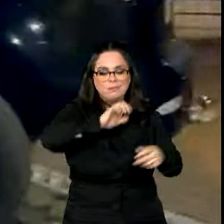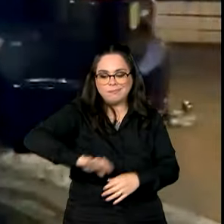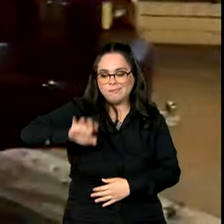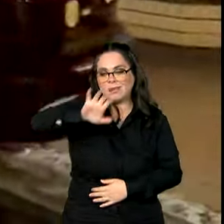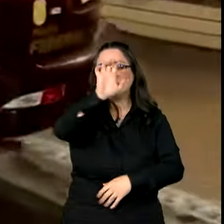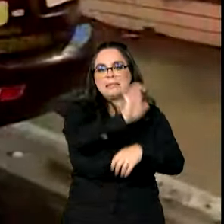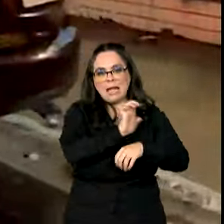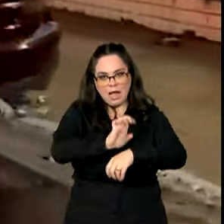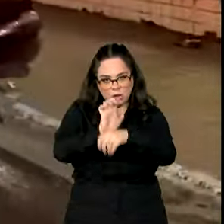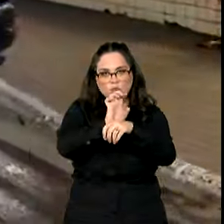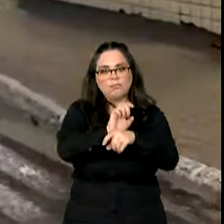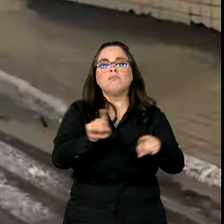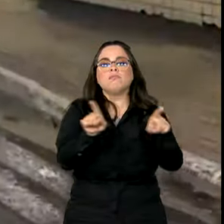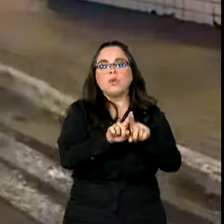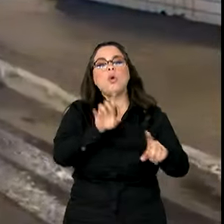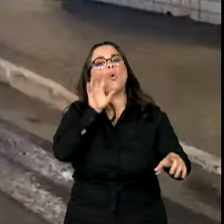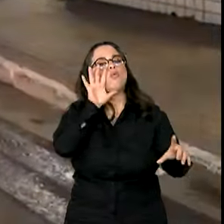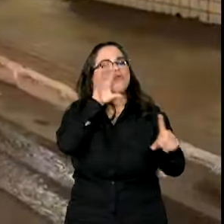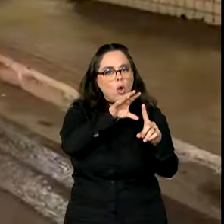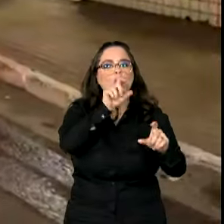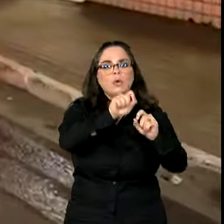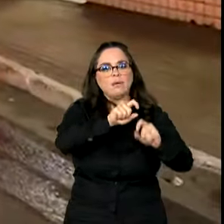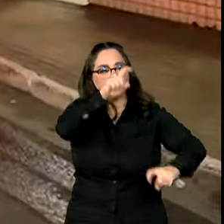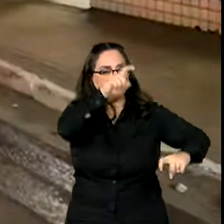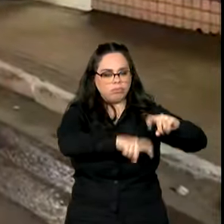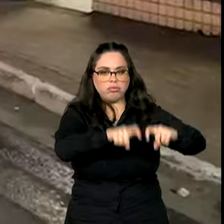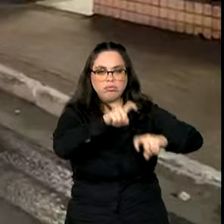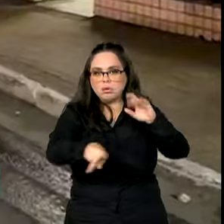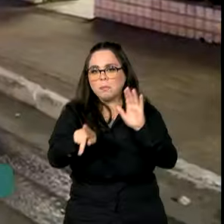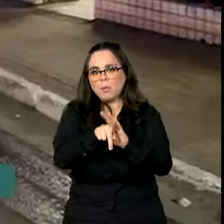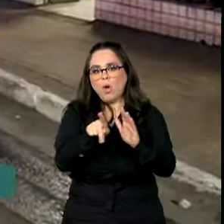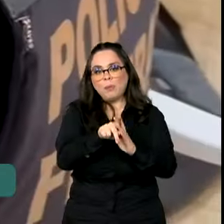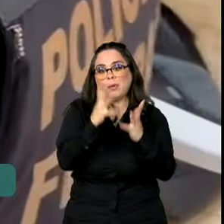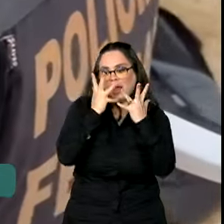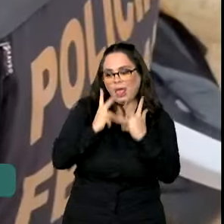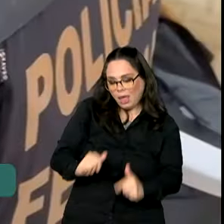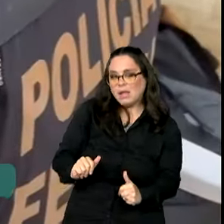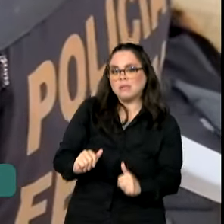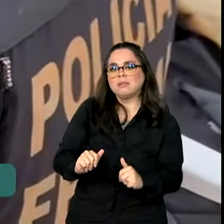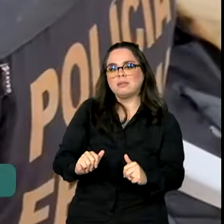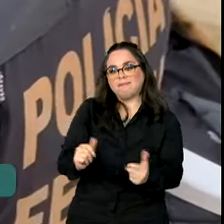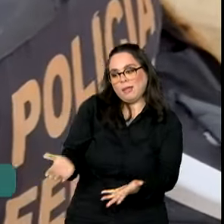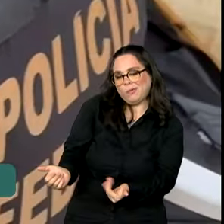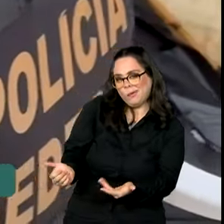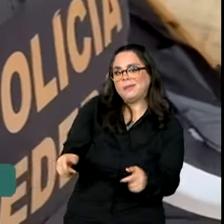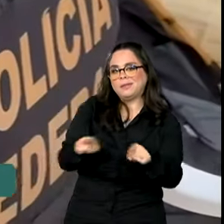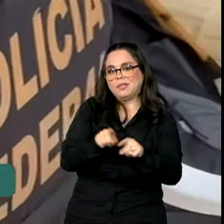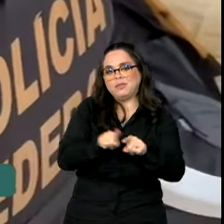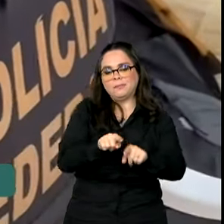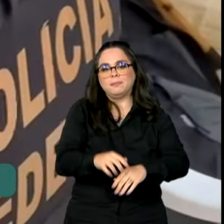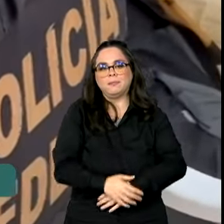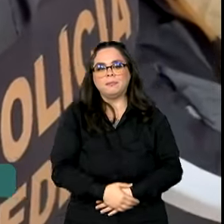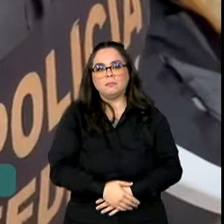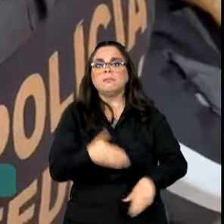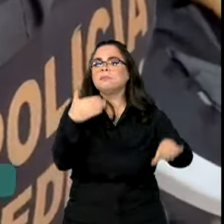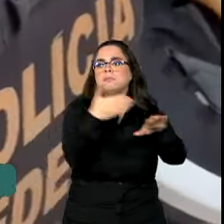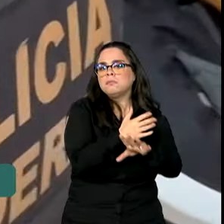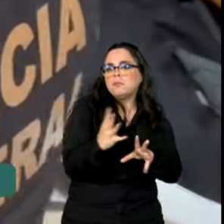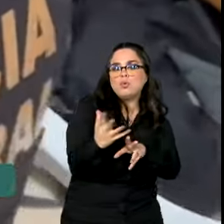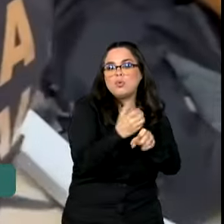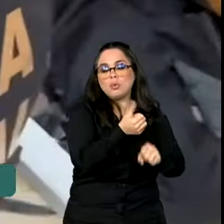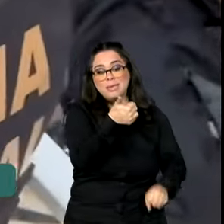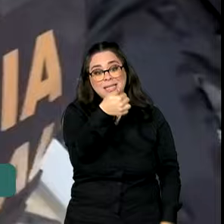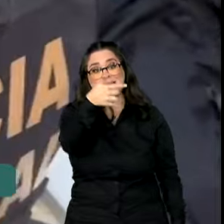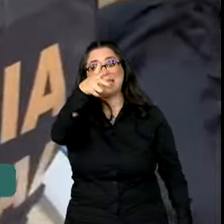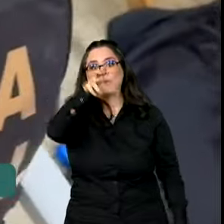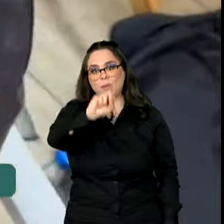unidades da Federação com foco no combate ao abuso sexual de crianças e adolescentes. Participaram da operação mais